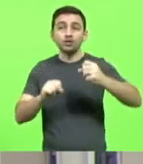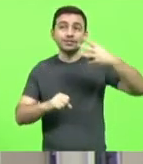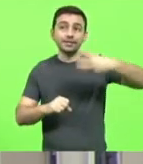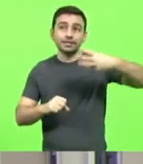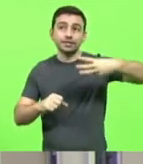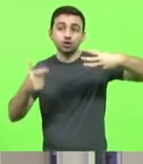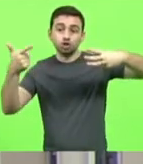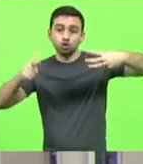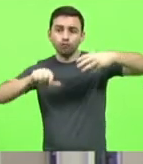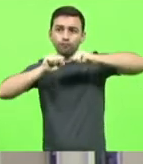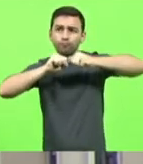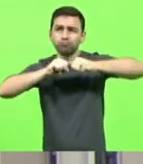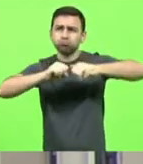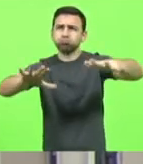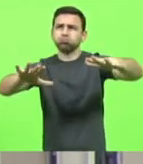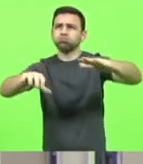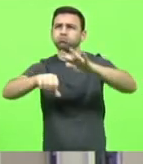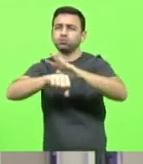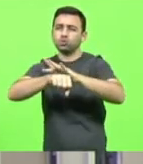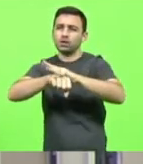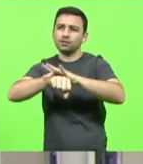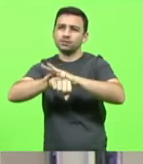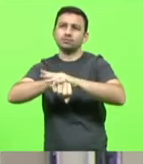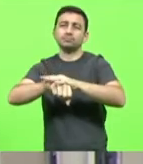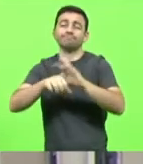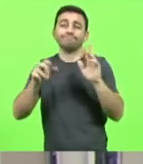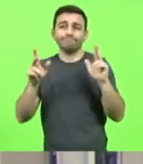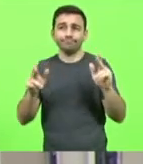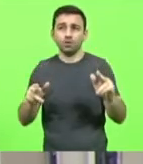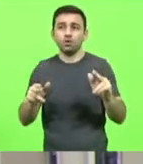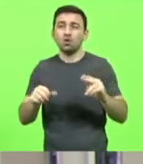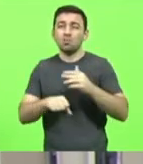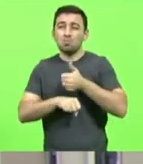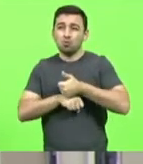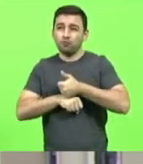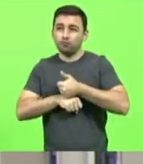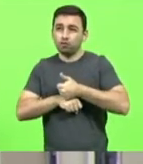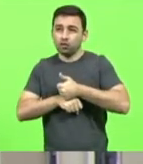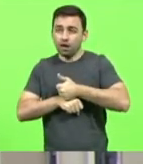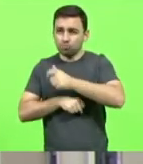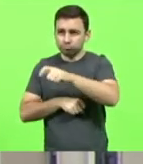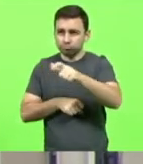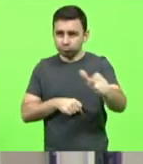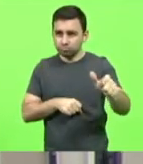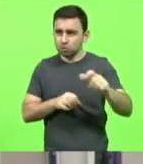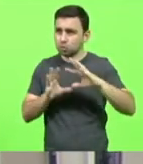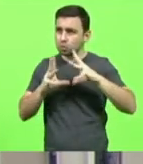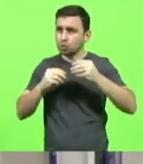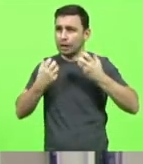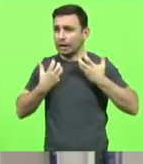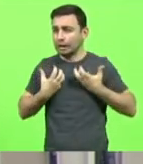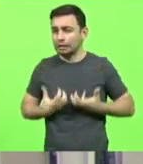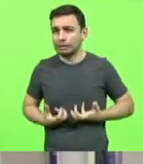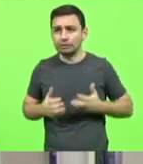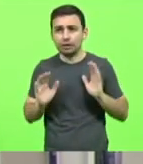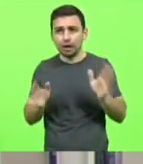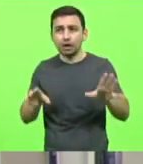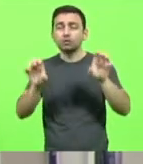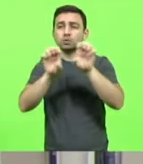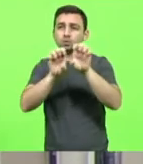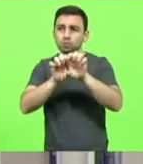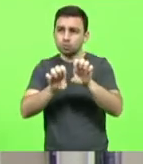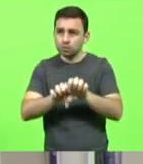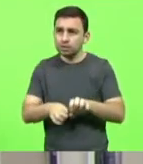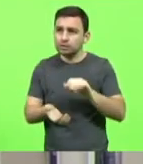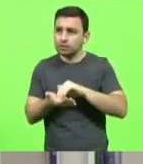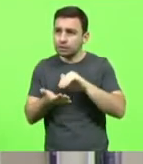Catarina. Os profissionais já estão exaustos, os hospitais também, a estrutura da Secretaria da Saúde tem se